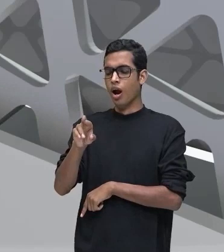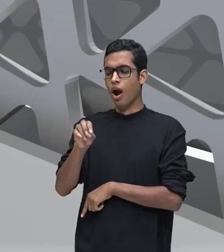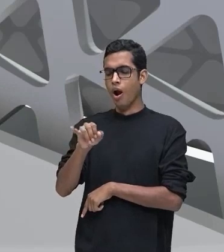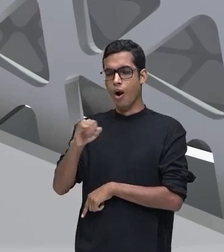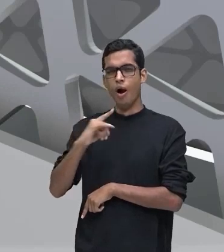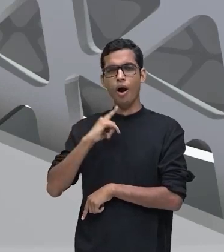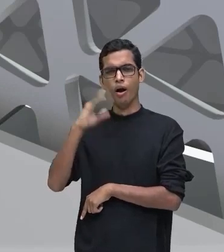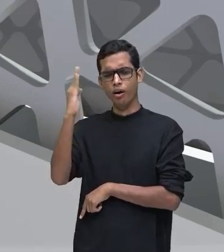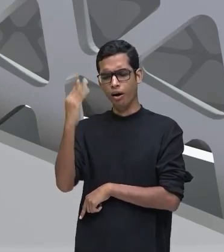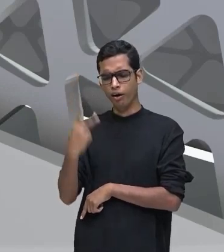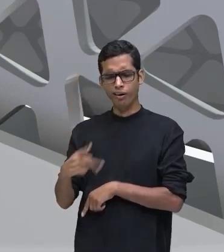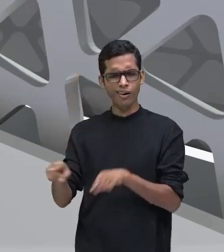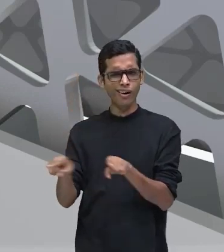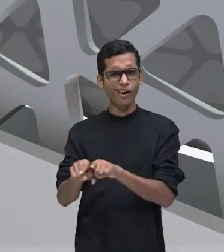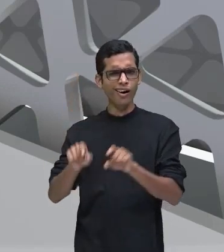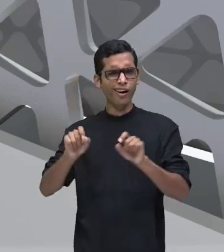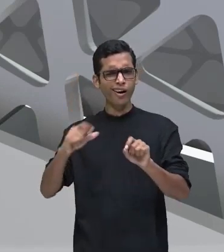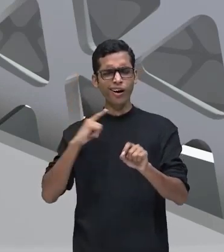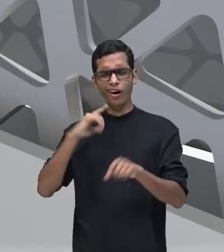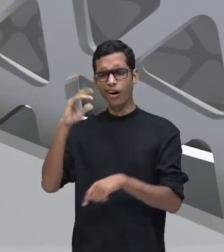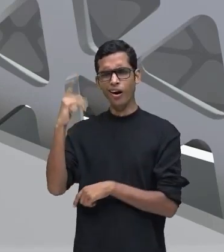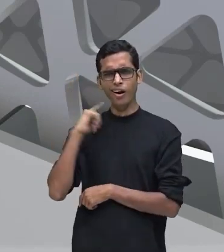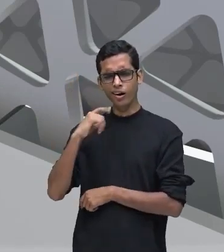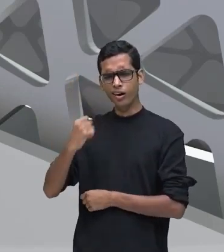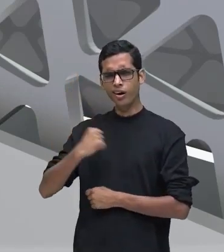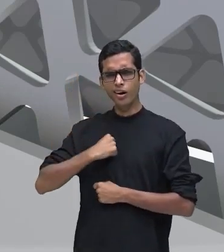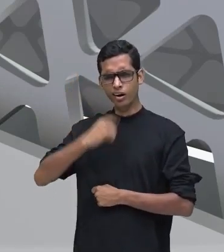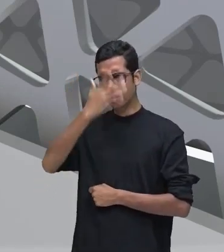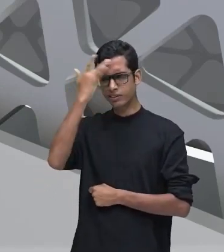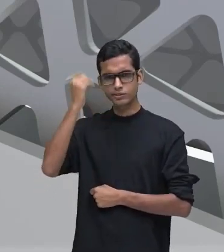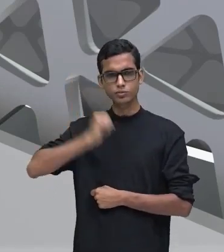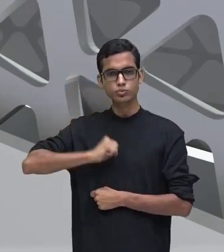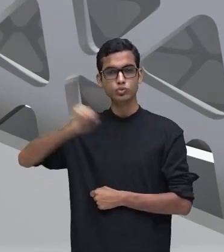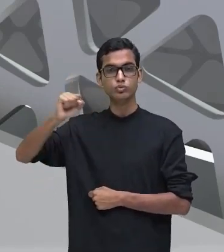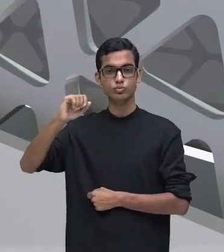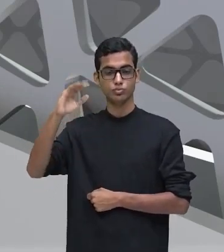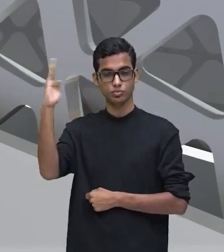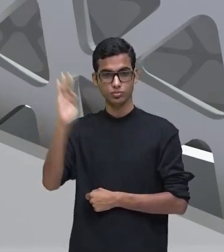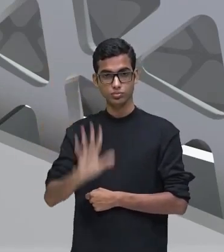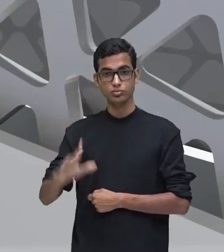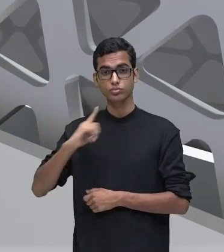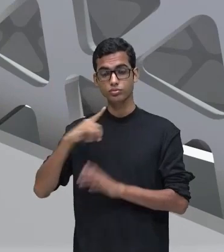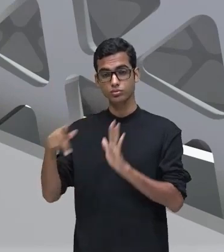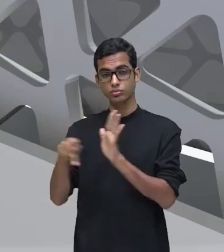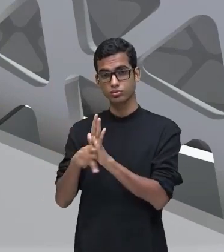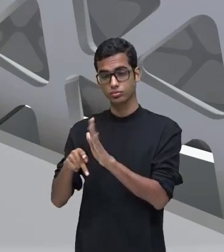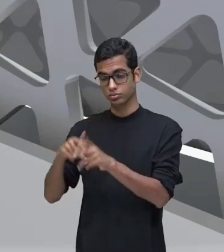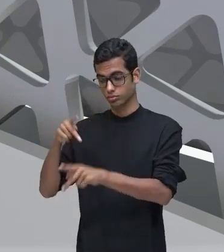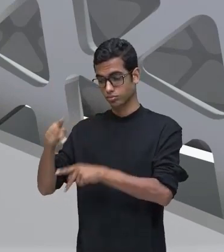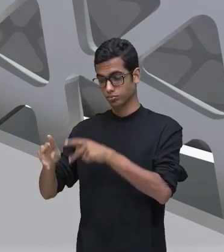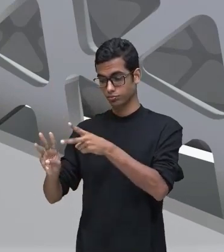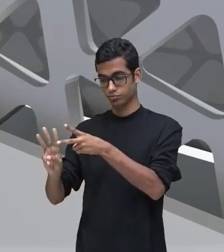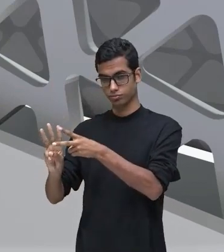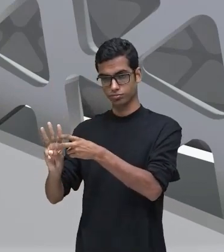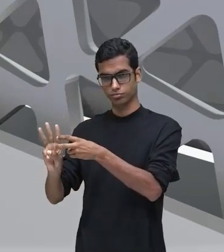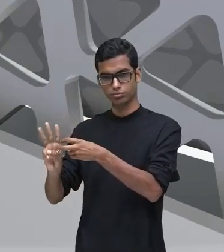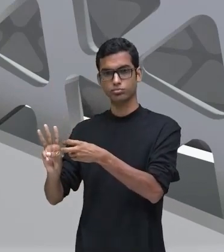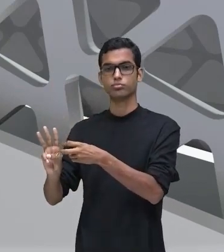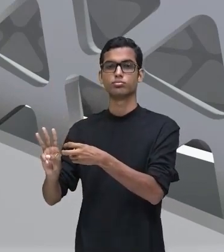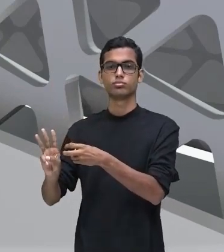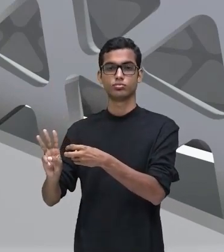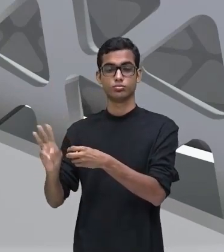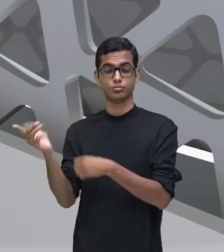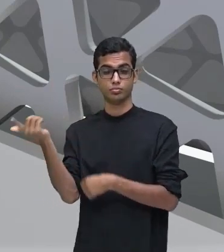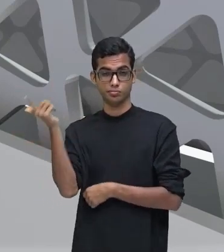que se tornou o herói nacional naquela época? Foram exatamente os índios, ok? E para que